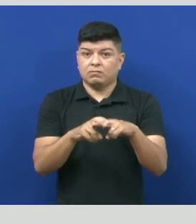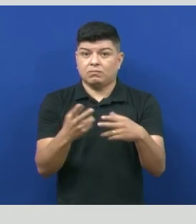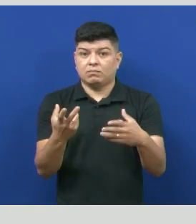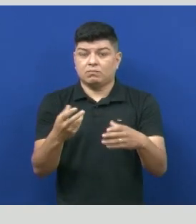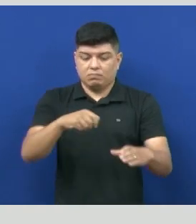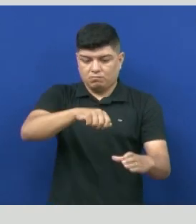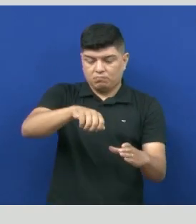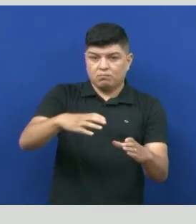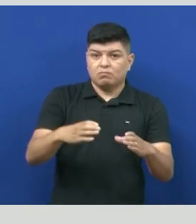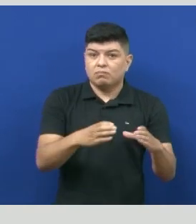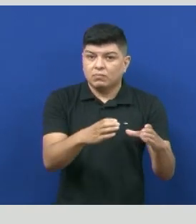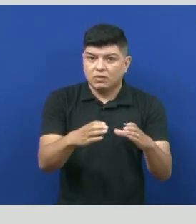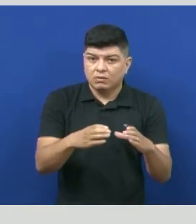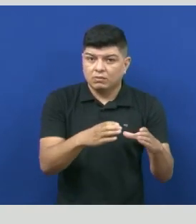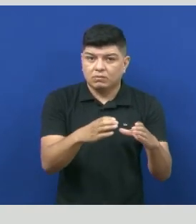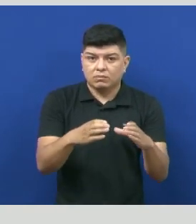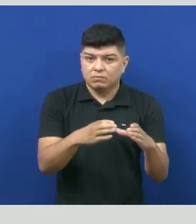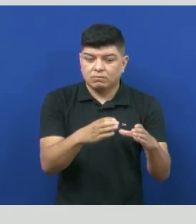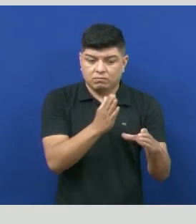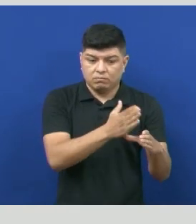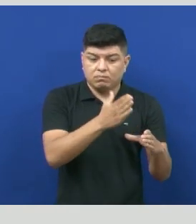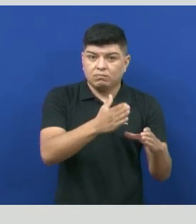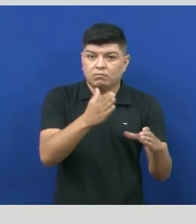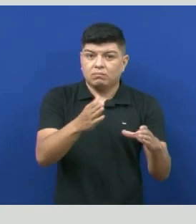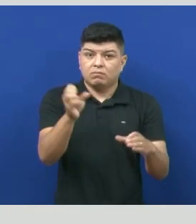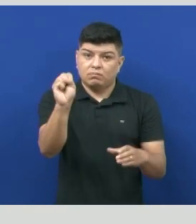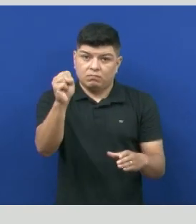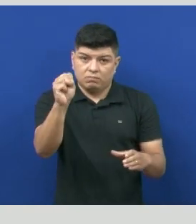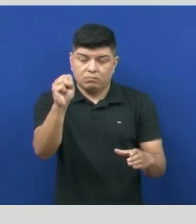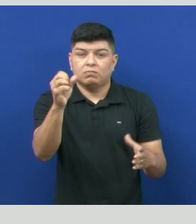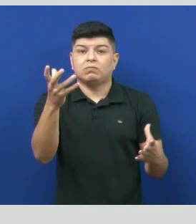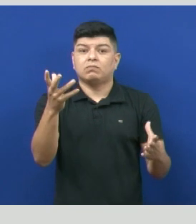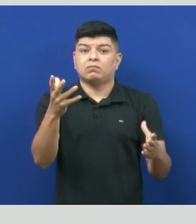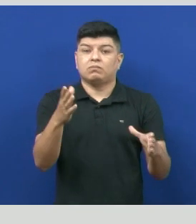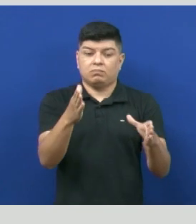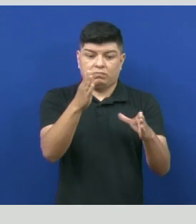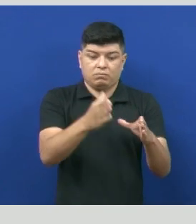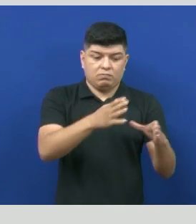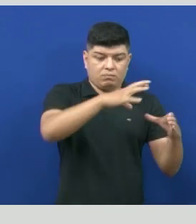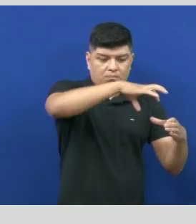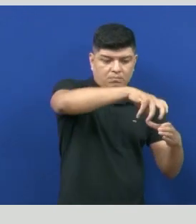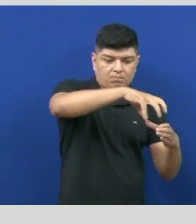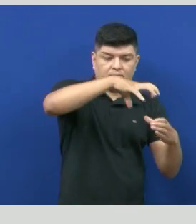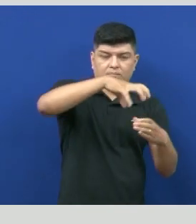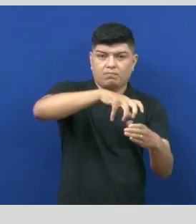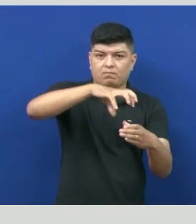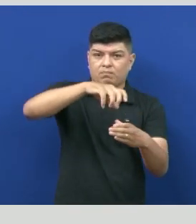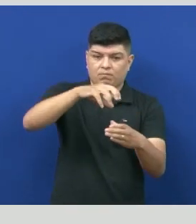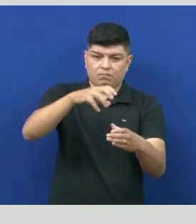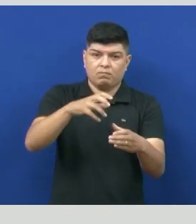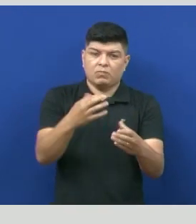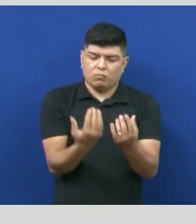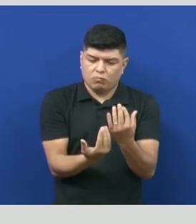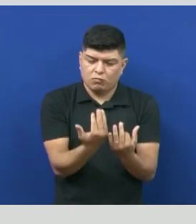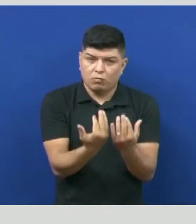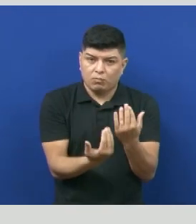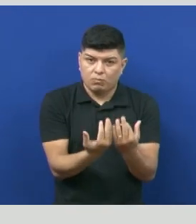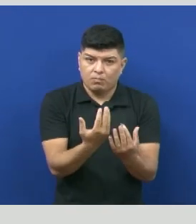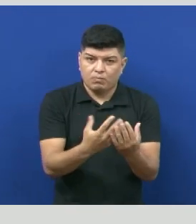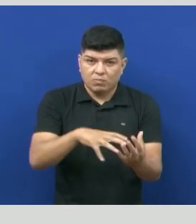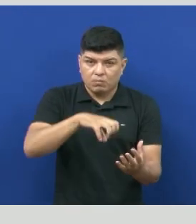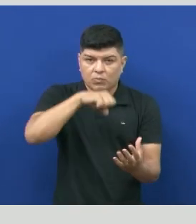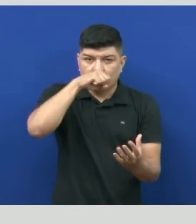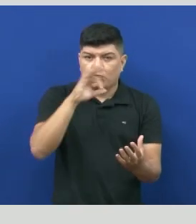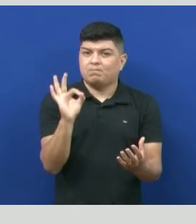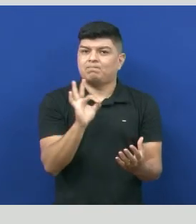caldo nutritivo, dividiu em oito frascos, metade desses frascos ele fechou o gargalo com fogo, né? De modo que o ar